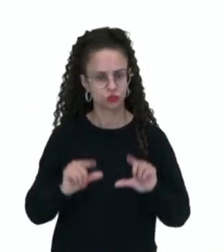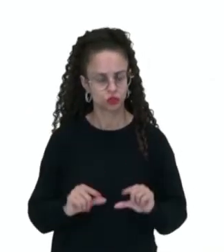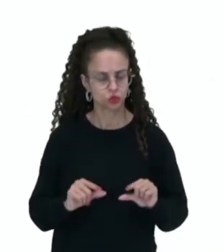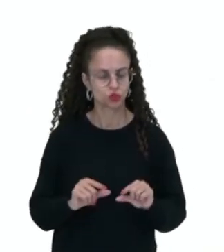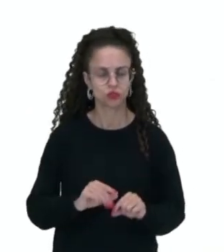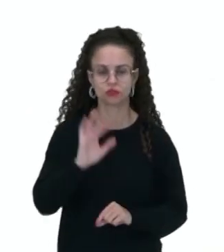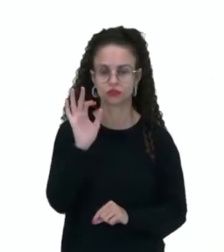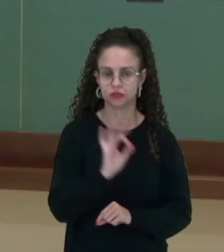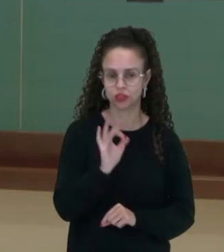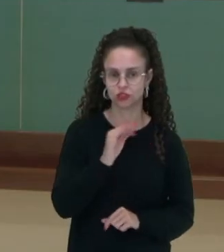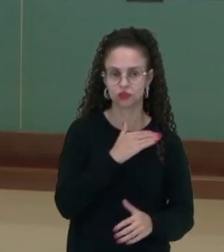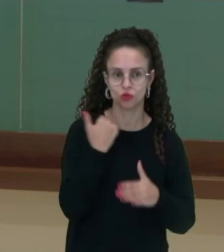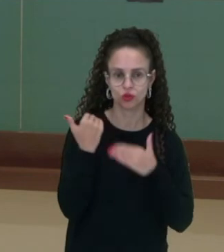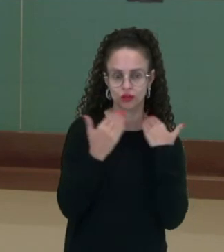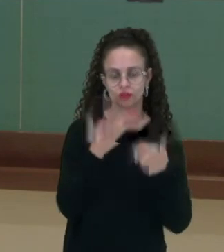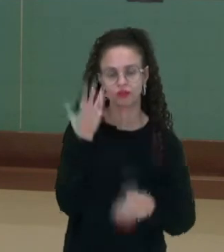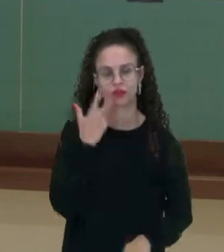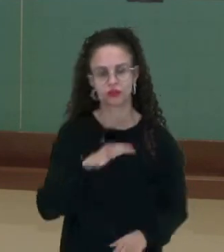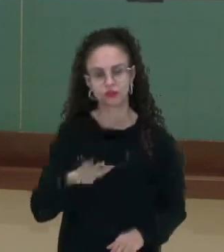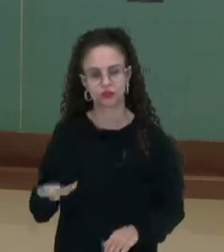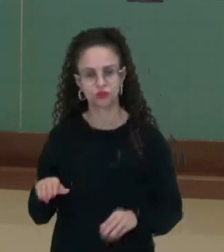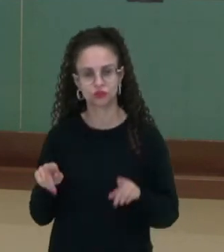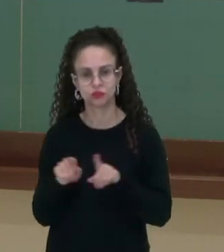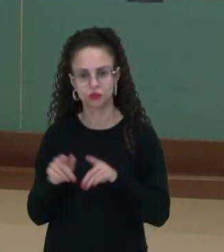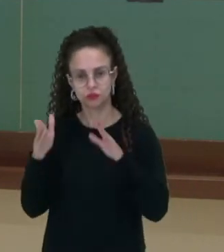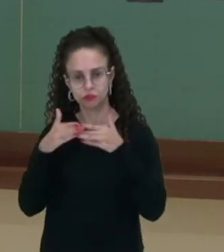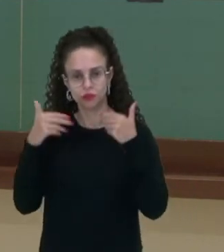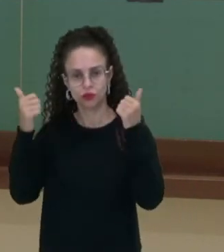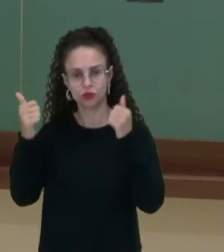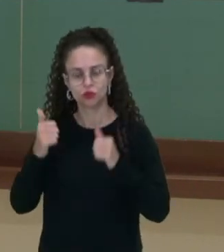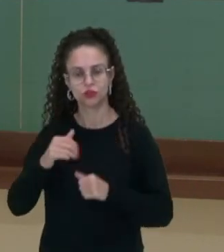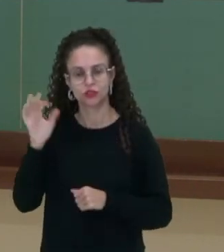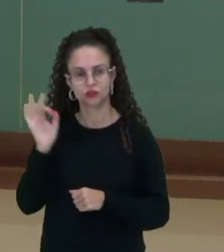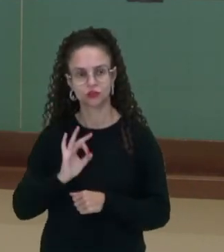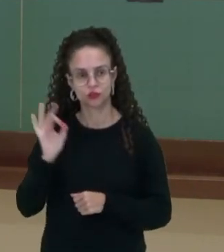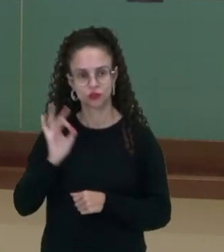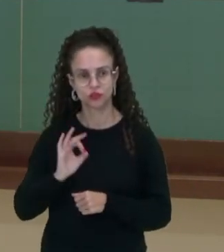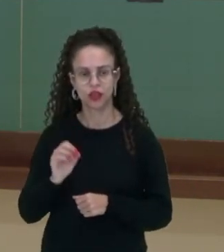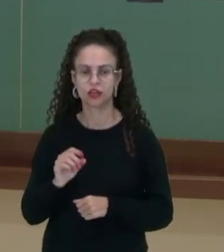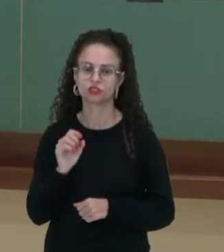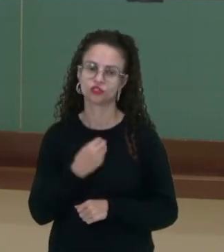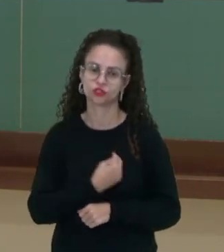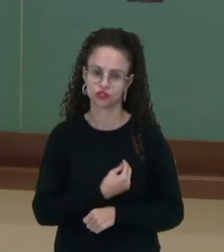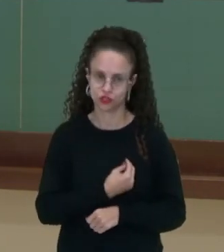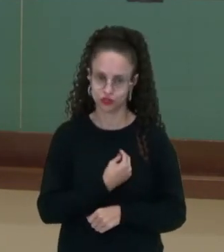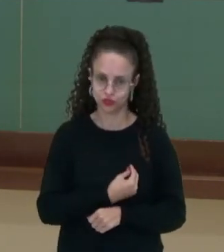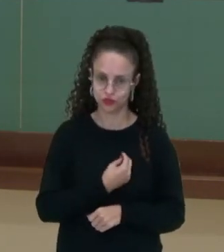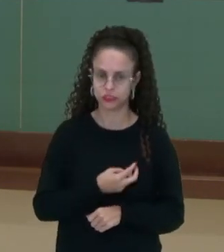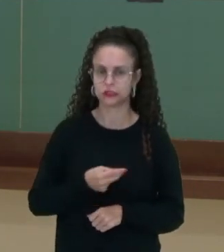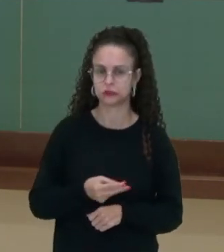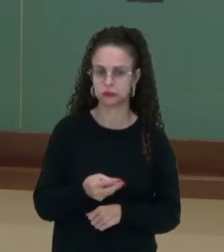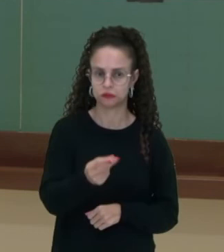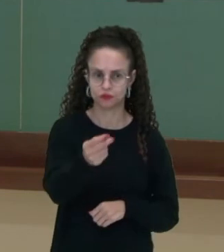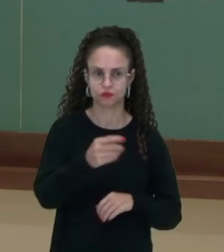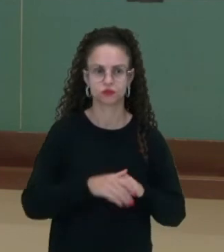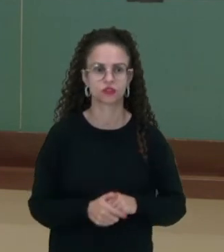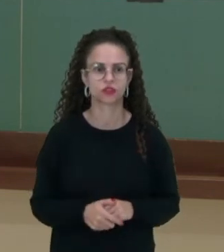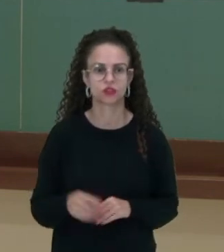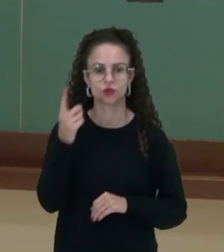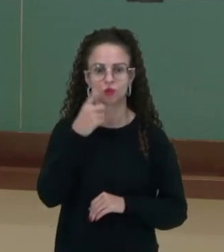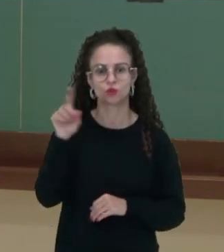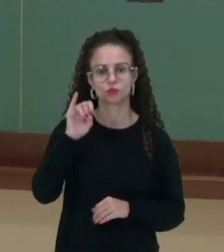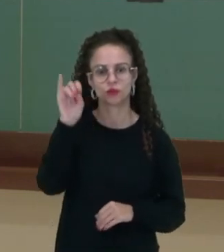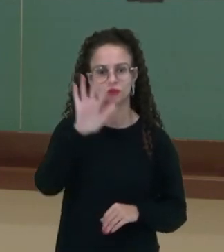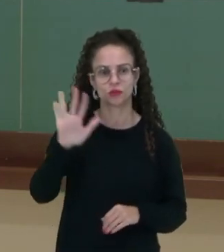as taxas de mortalidade infantil e melhorando a taxa de expectativa de vida. Muito bem. E aqui temos a última imagem